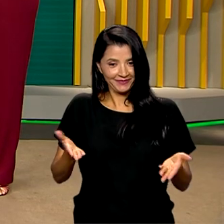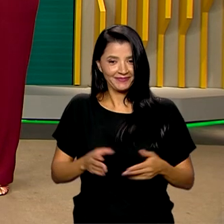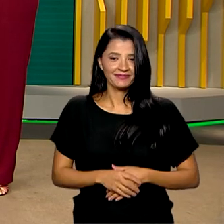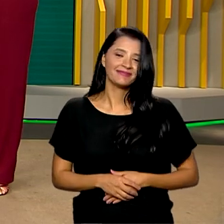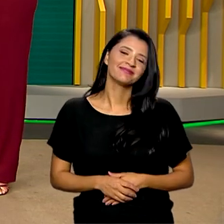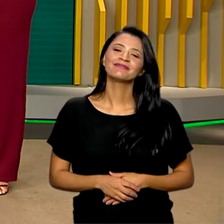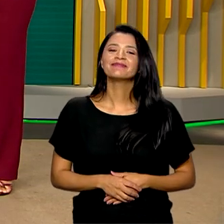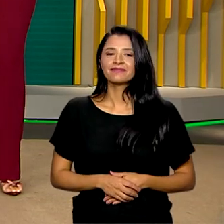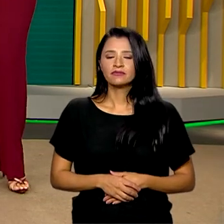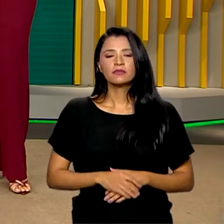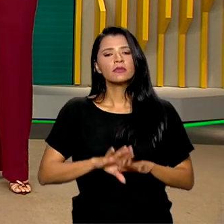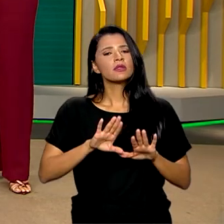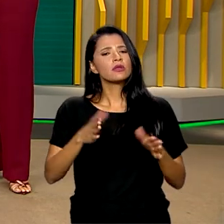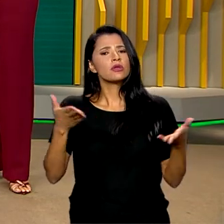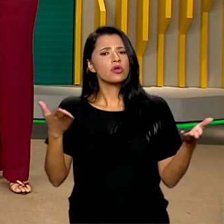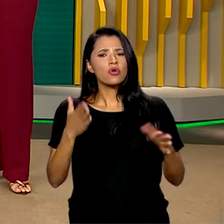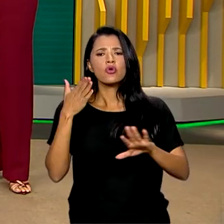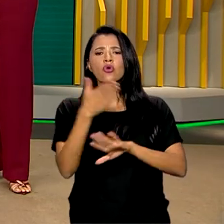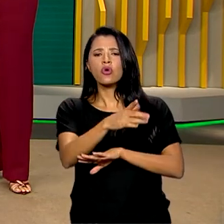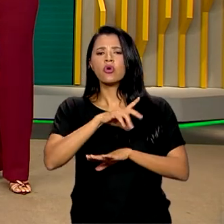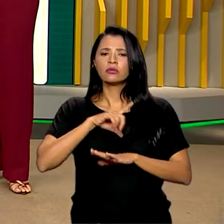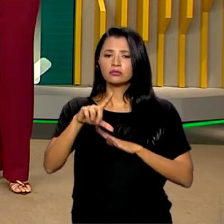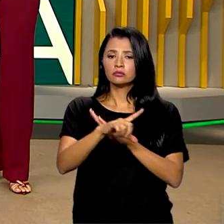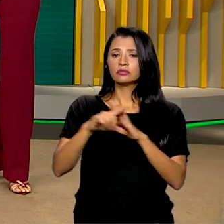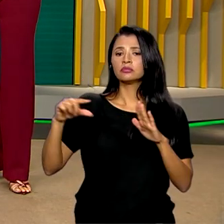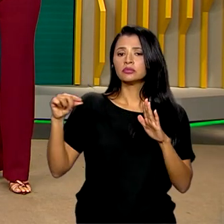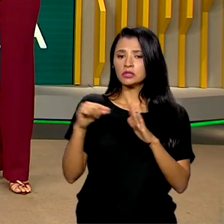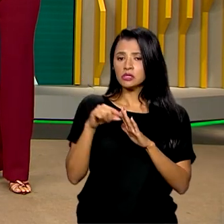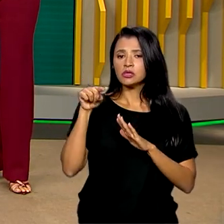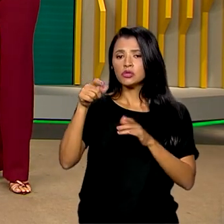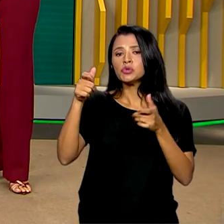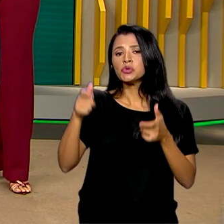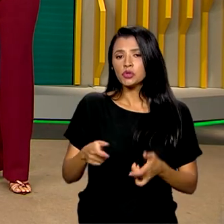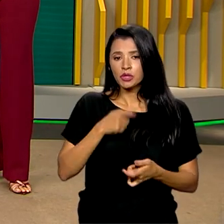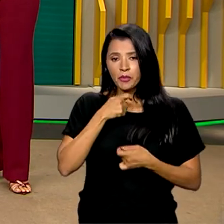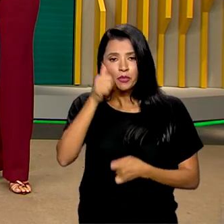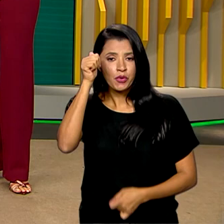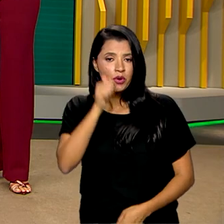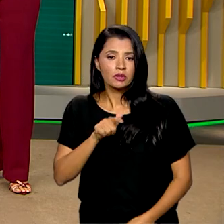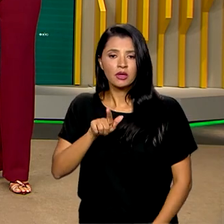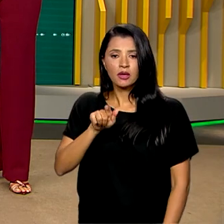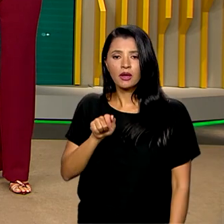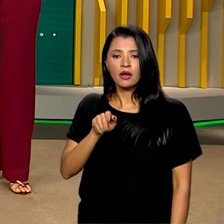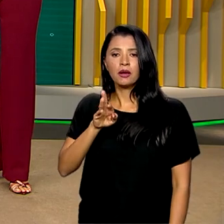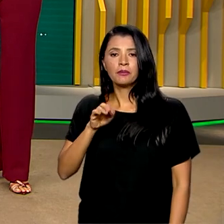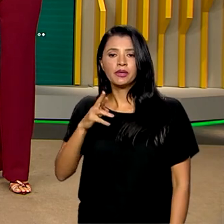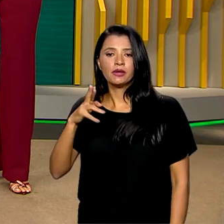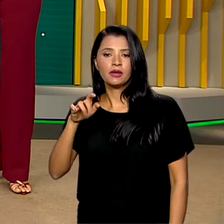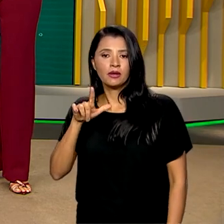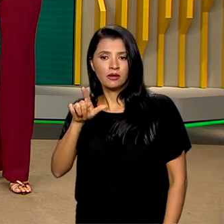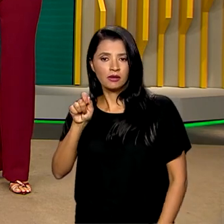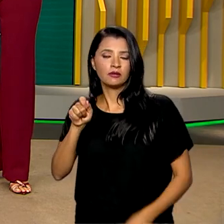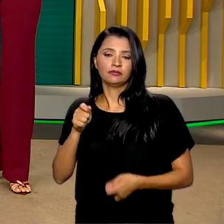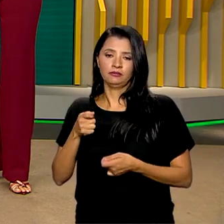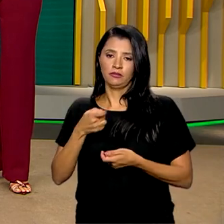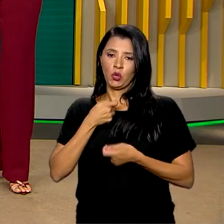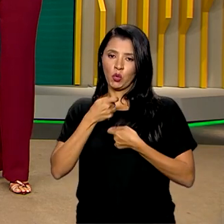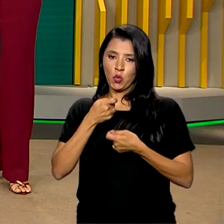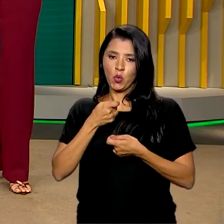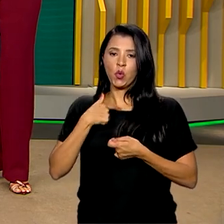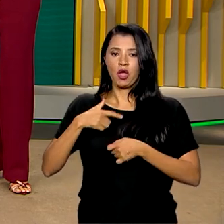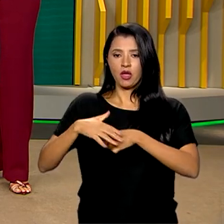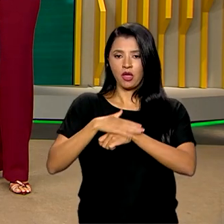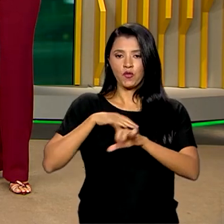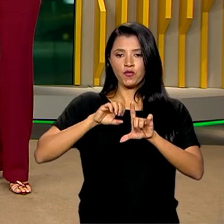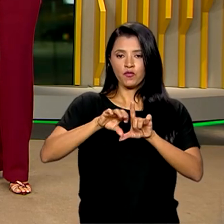E agora nós vamos direto ao Palácio do Planalto, onde a repórter Gabriela Noronha vai conversar ao vivo com a gente sobre